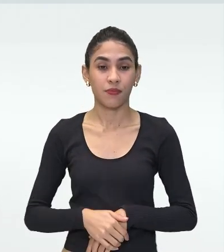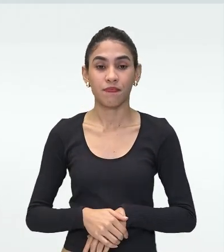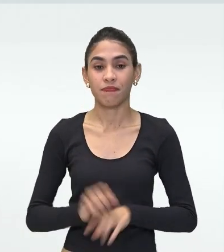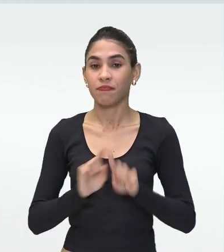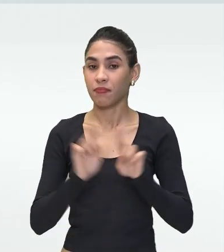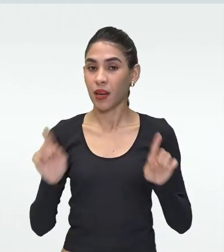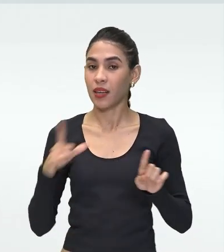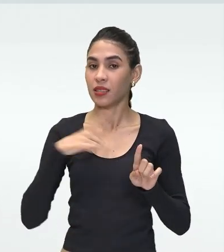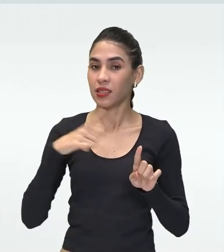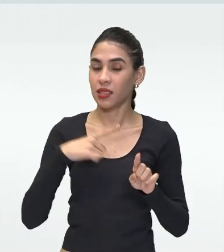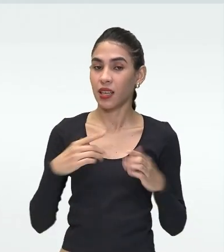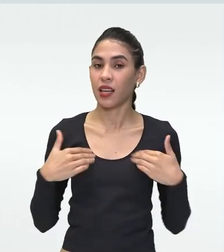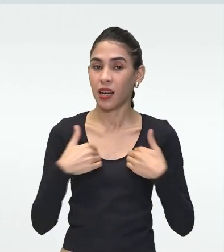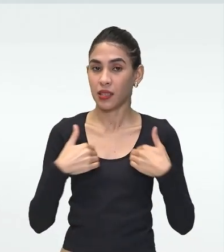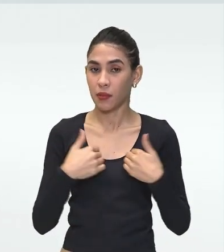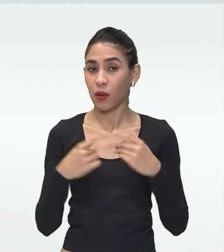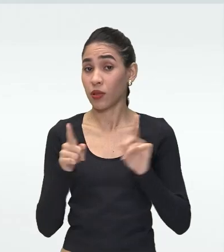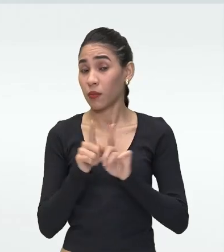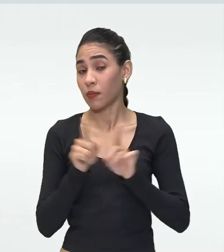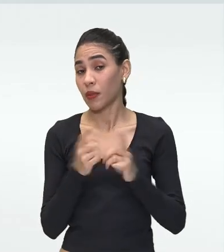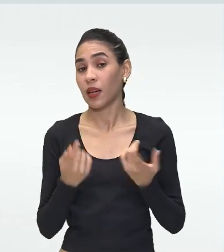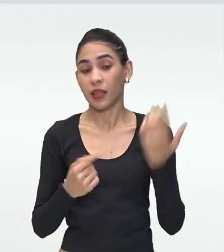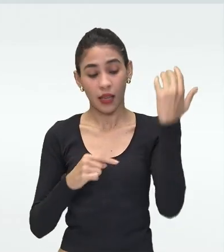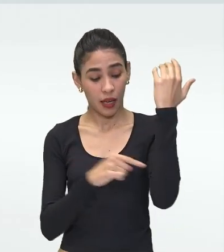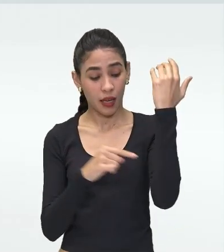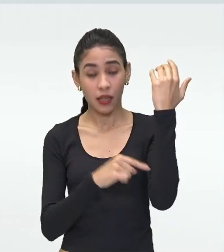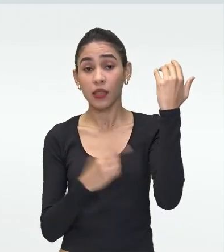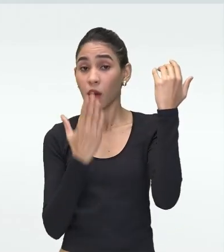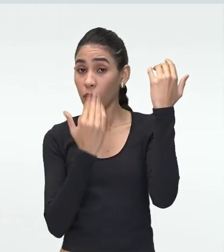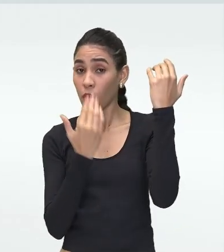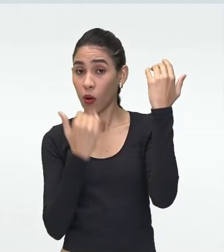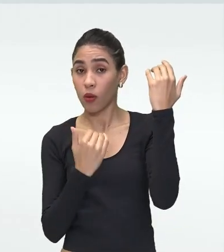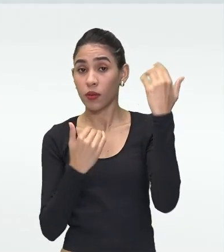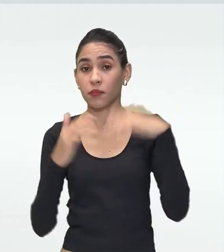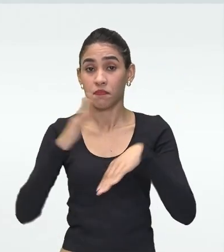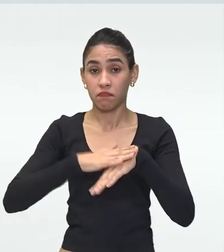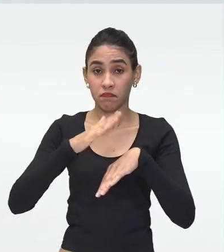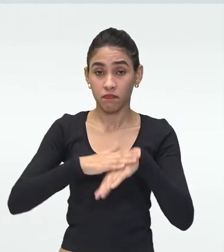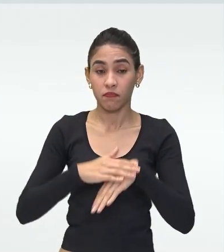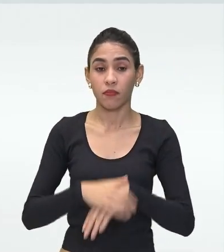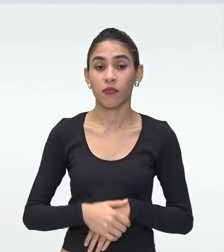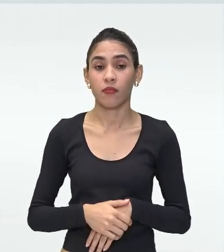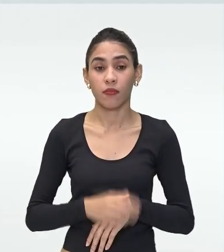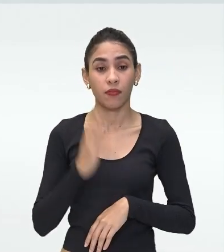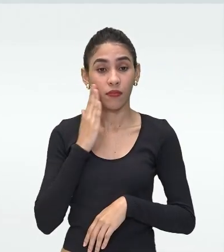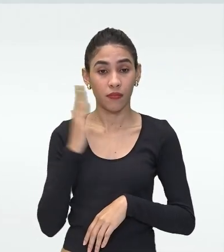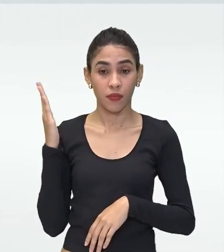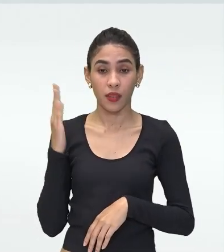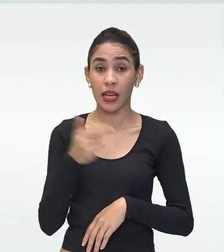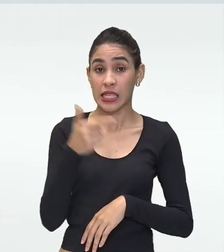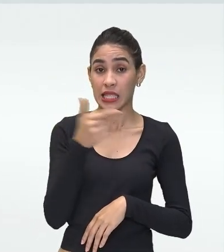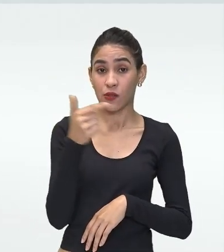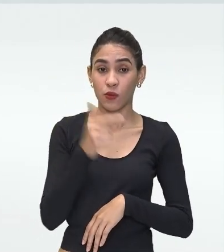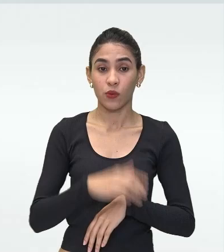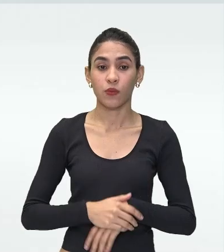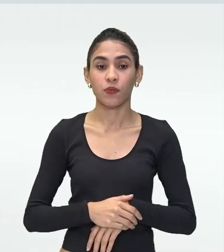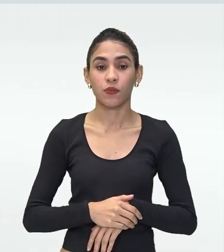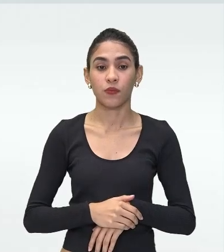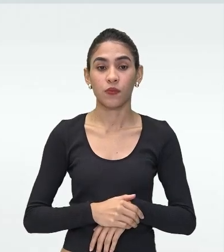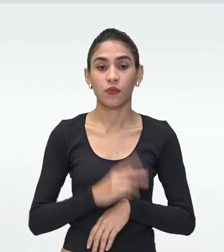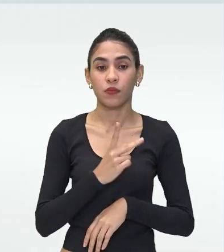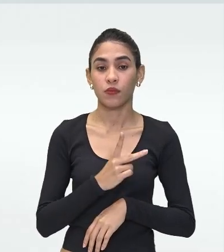animais Que se alimentam Desses organismos Que são produtores Que são esses aqui Em cima da pirâmide Os